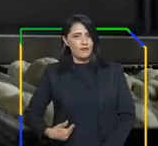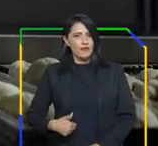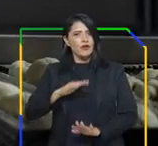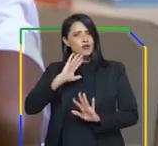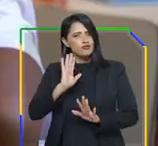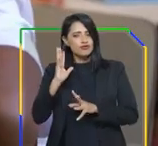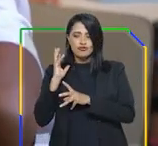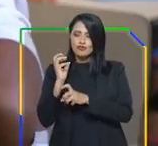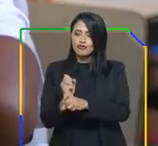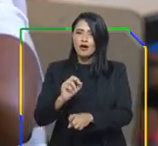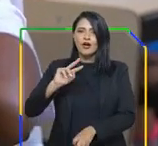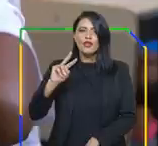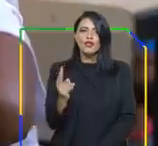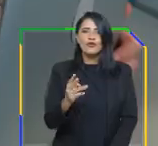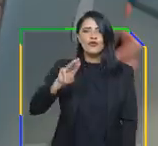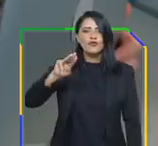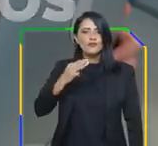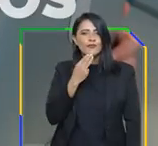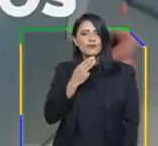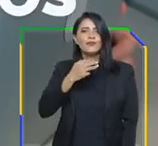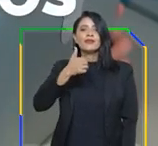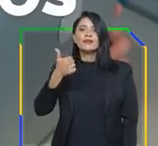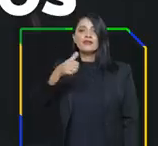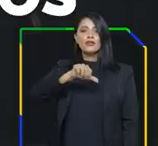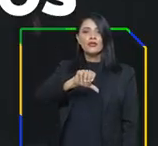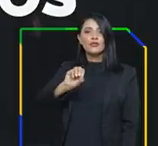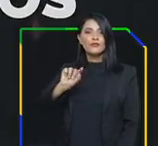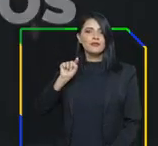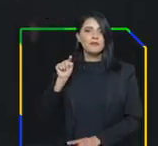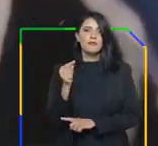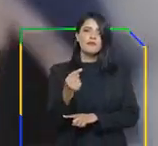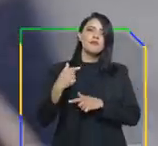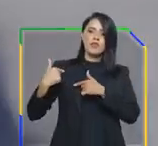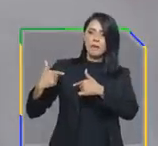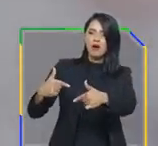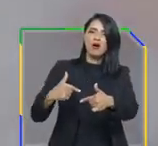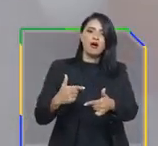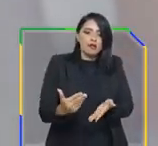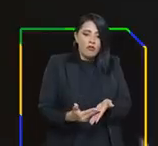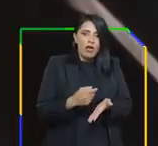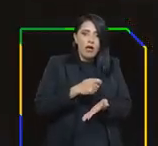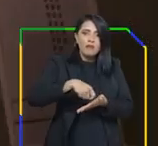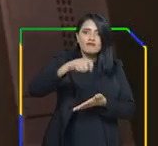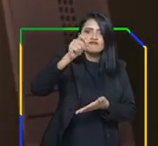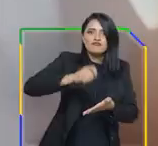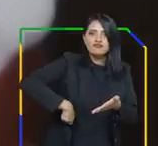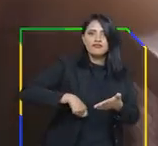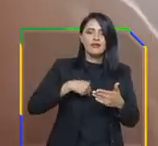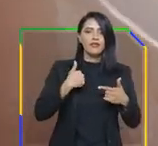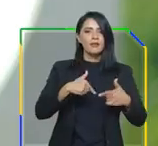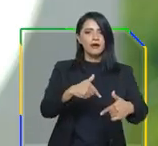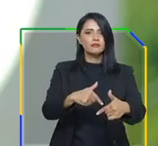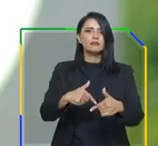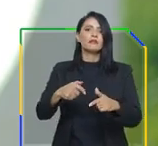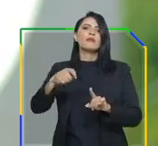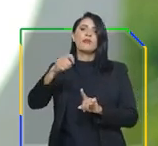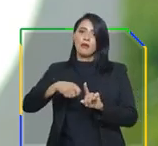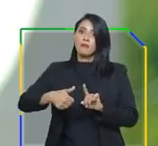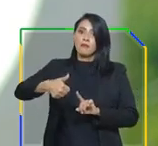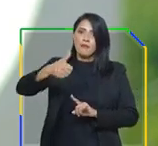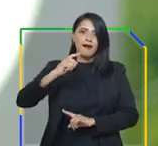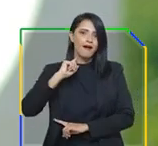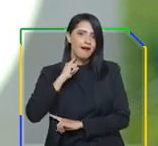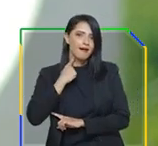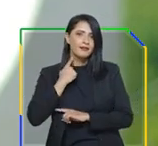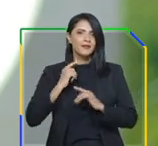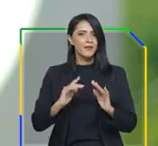já foram 2 milhões e 190 mil empregos de carteira assinada. Neste 1º de maio, é